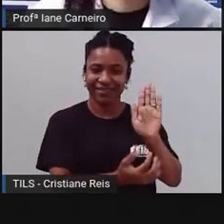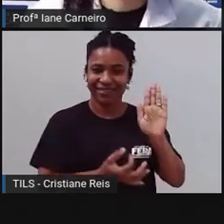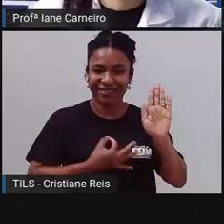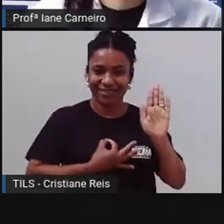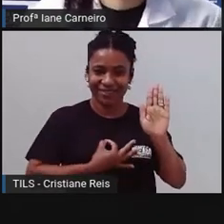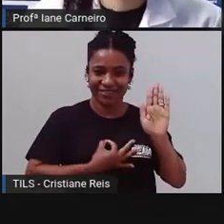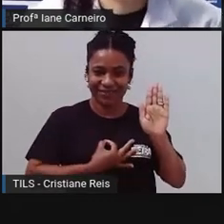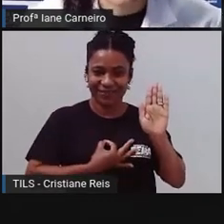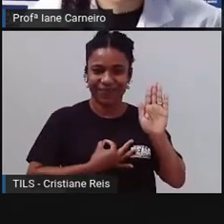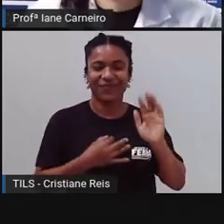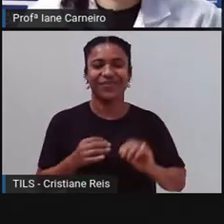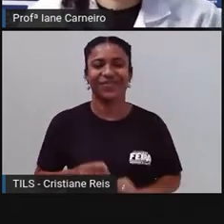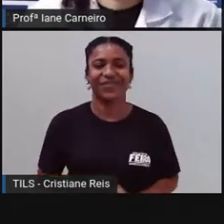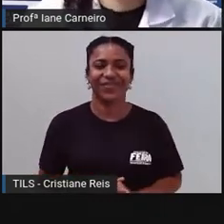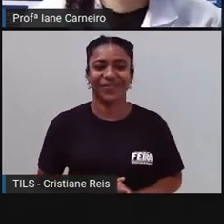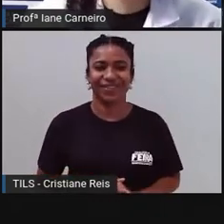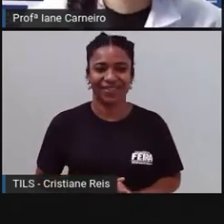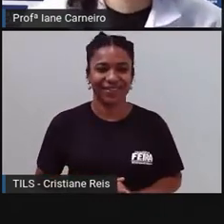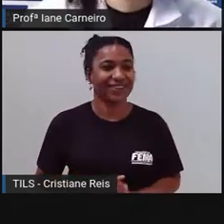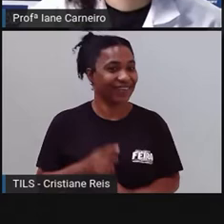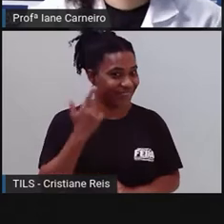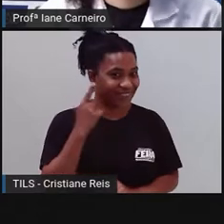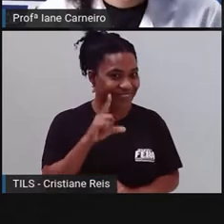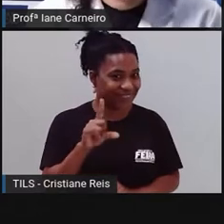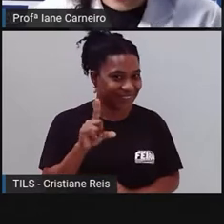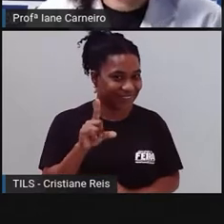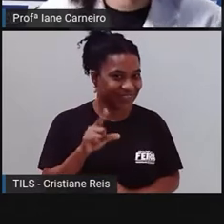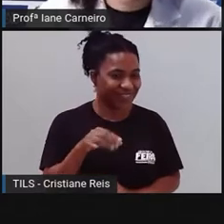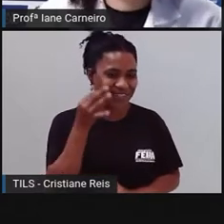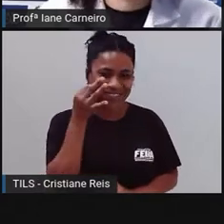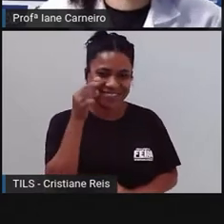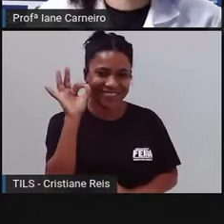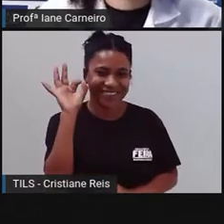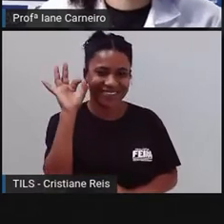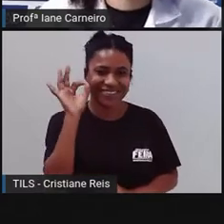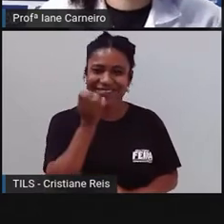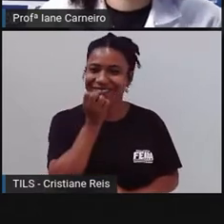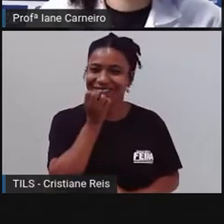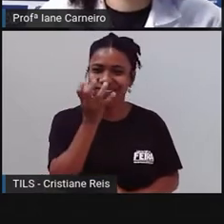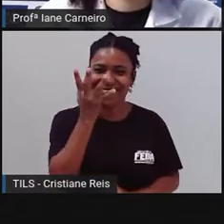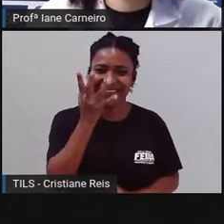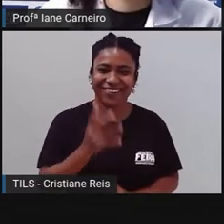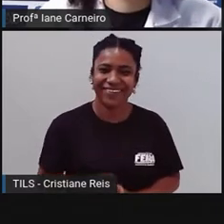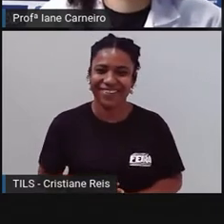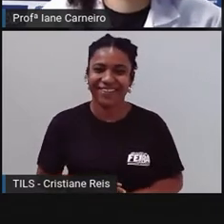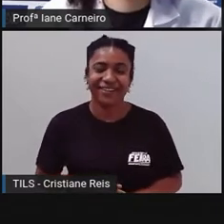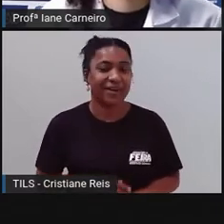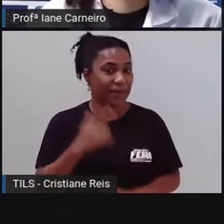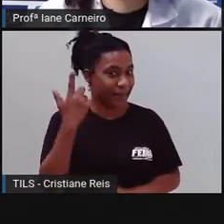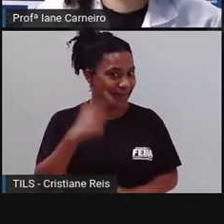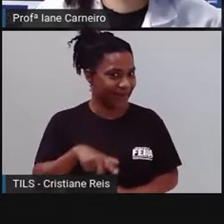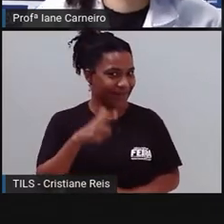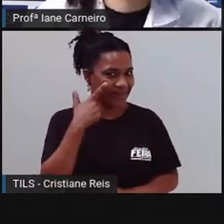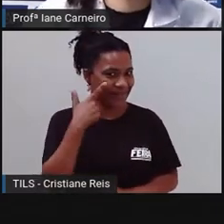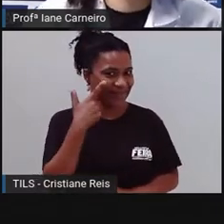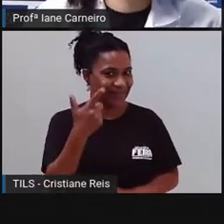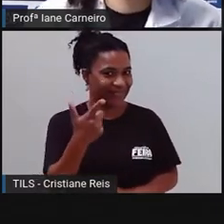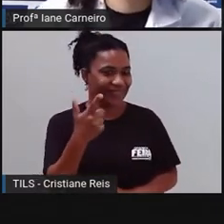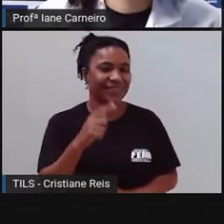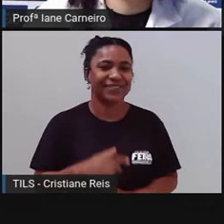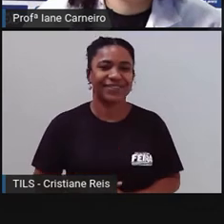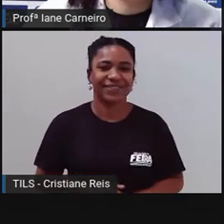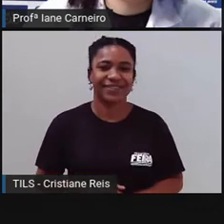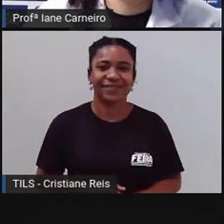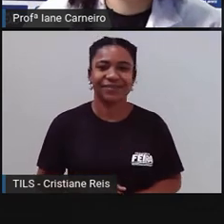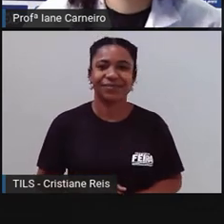Você acertou com a próxima? Joia. Vamos para a próxima. Adivinha se puder. Está no